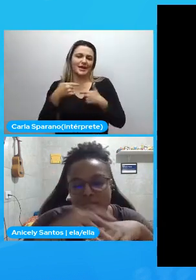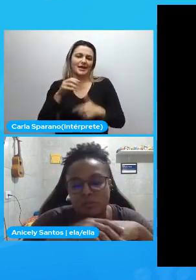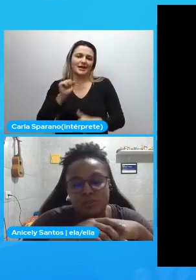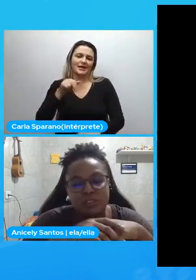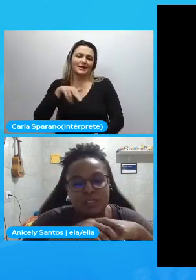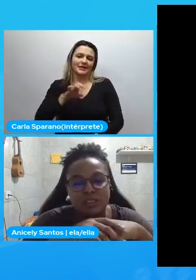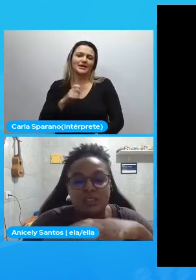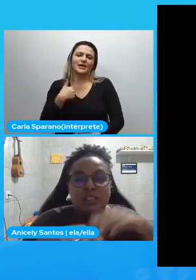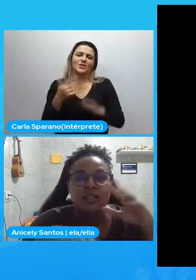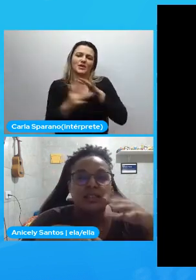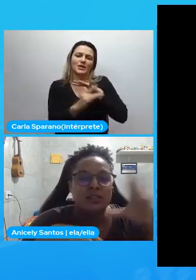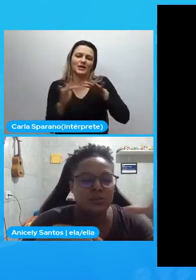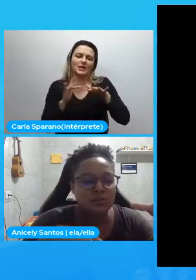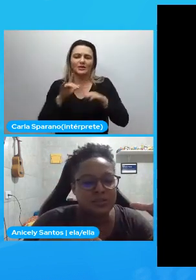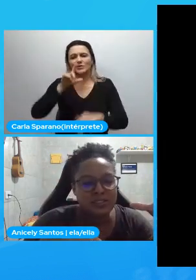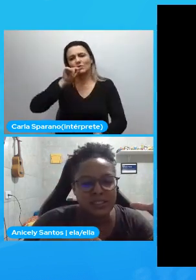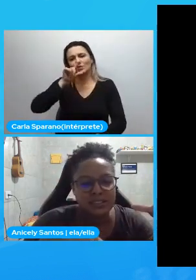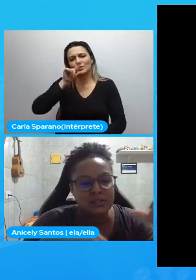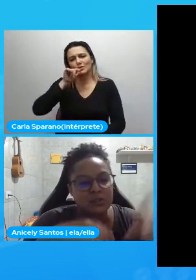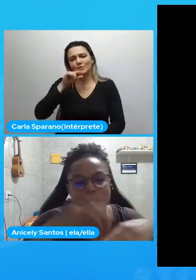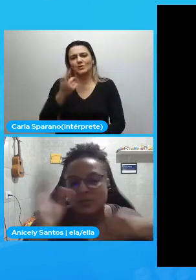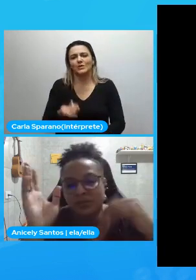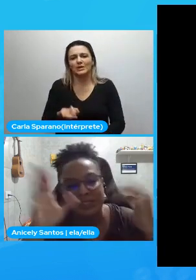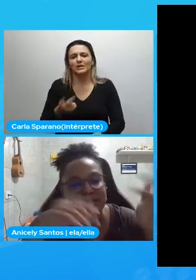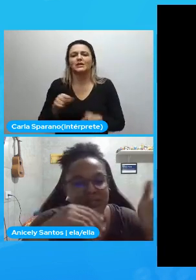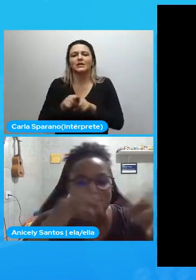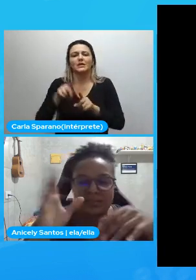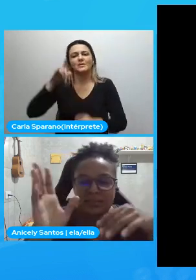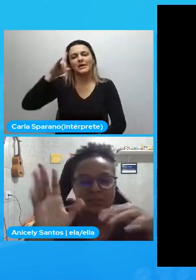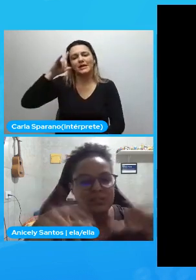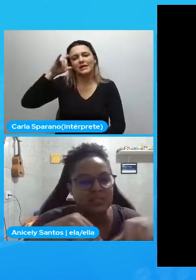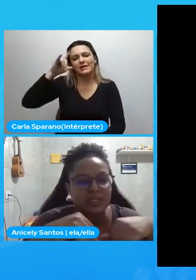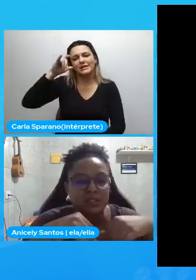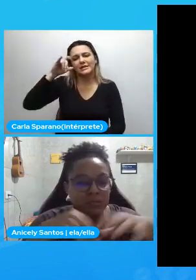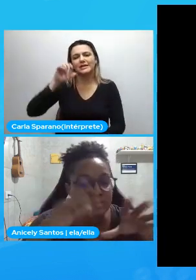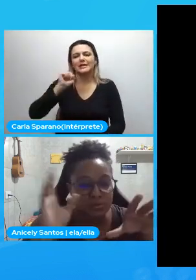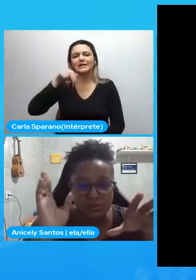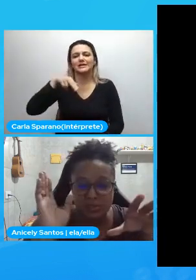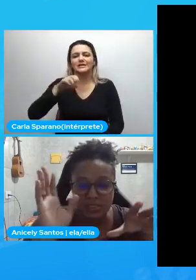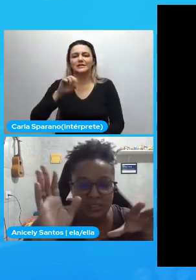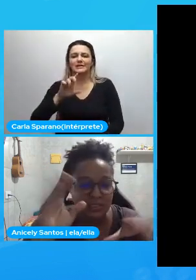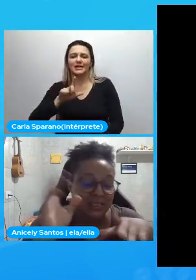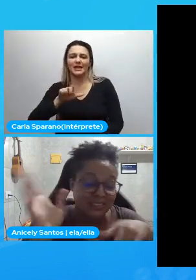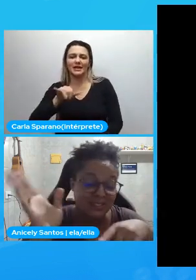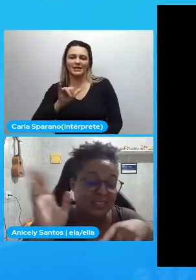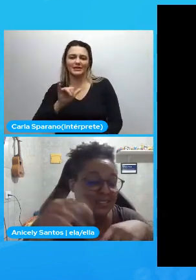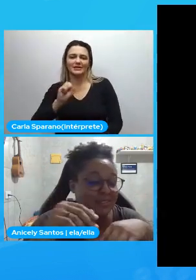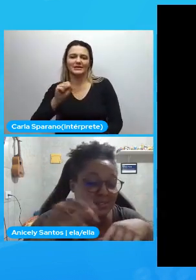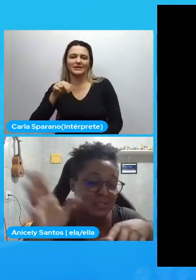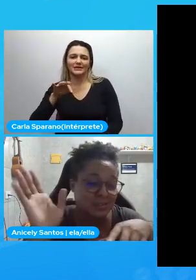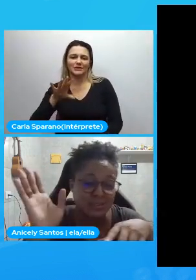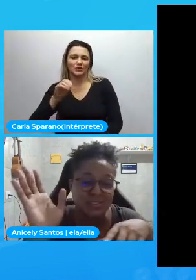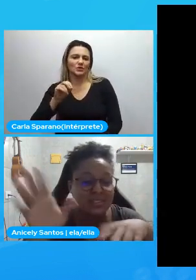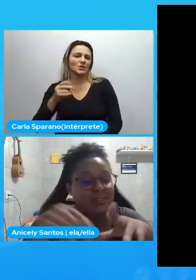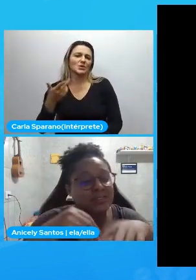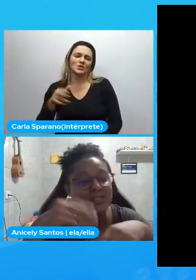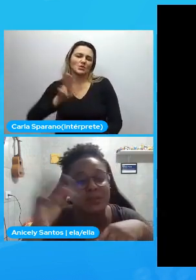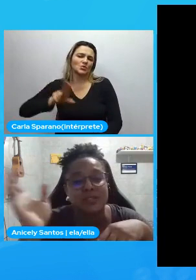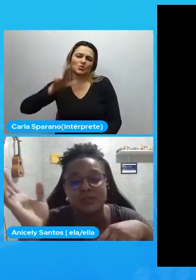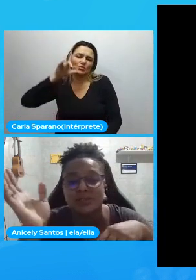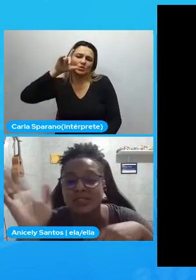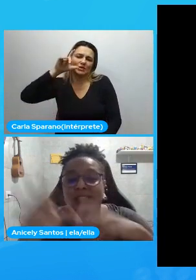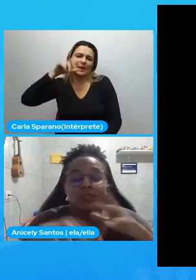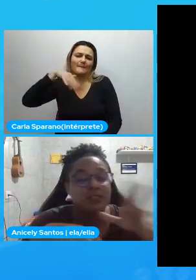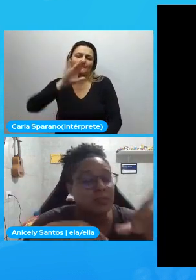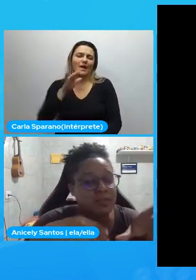Twitter, como Shuriane. No Instagram, eu estou como Anicelli Santos. E eu não uso muito o Instagram. Na verdade, eu não tenho usado muito o Instagram. Eu não tenho